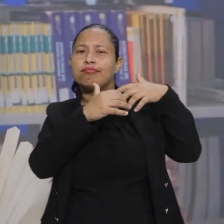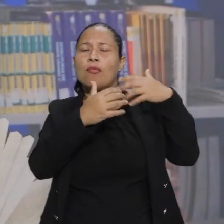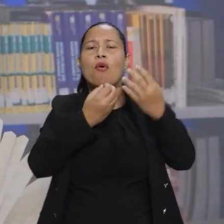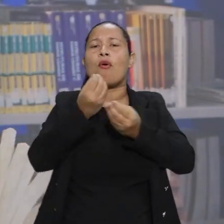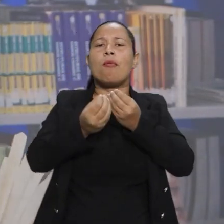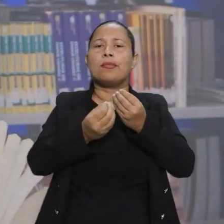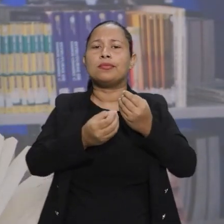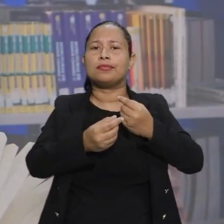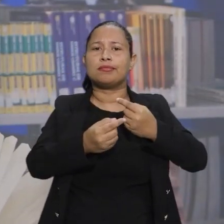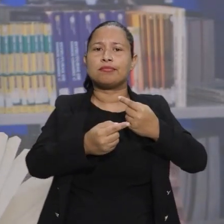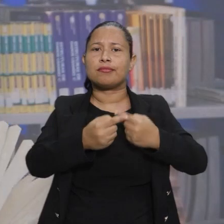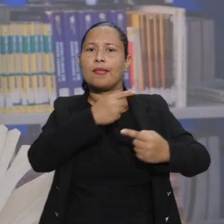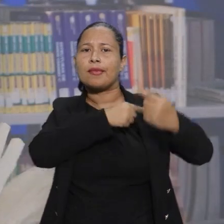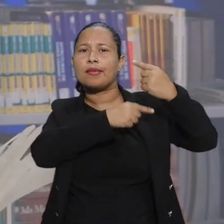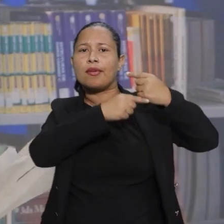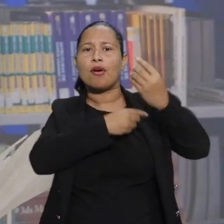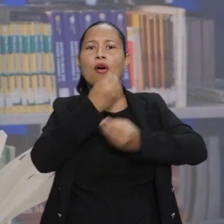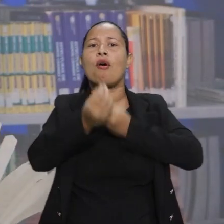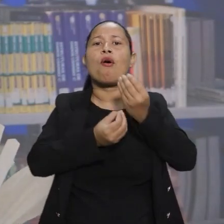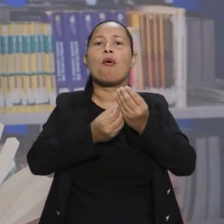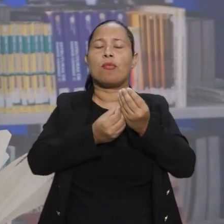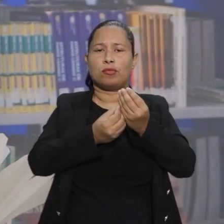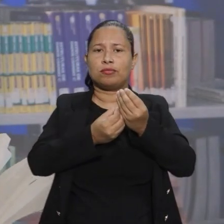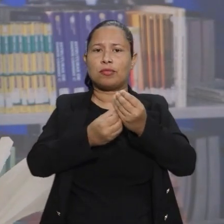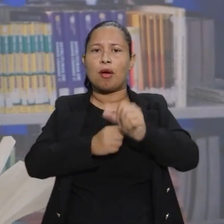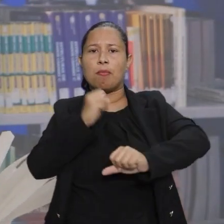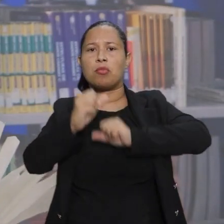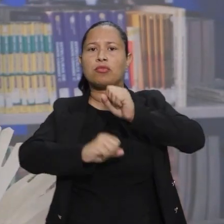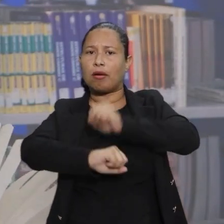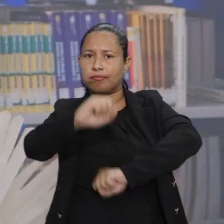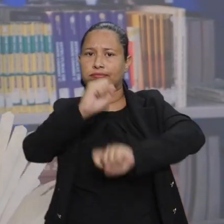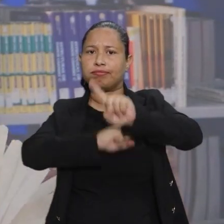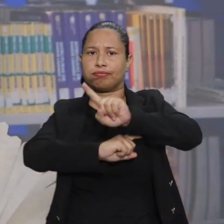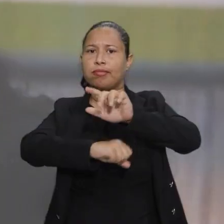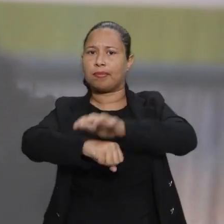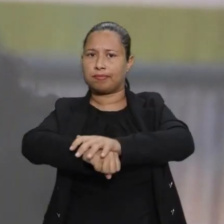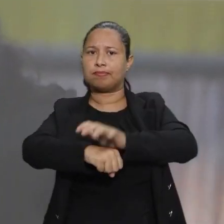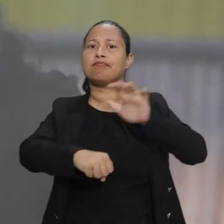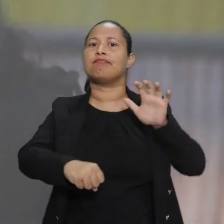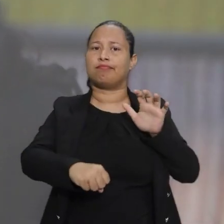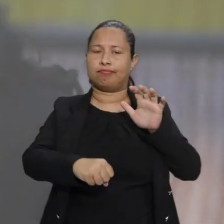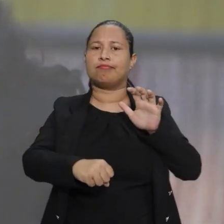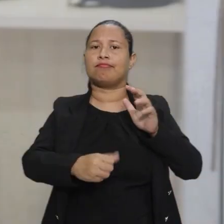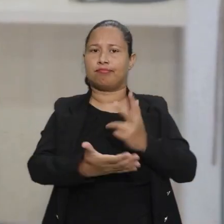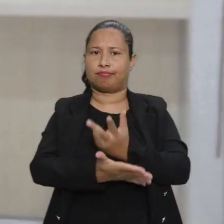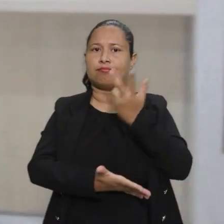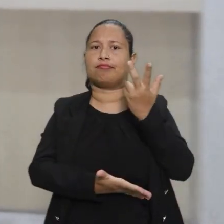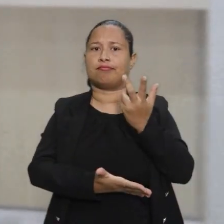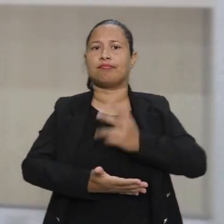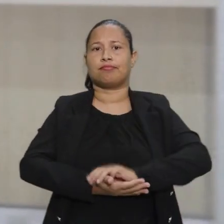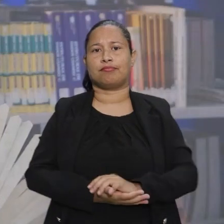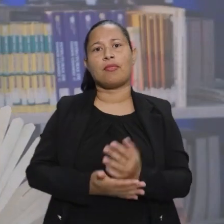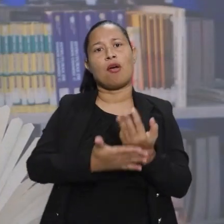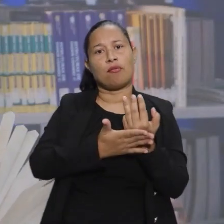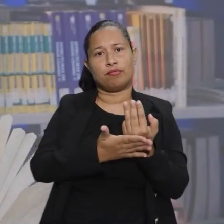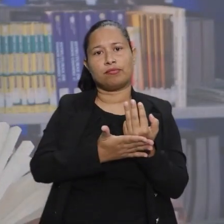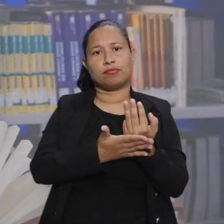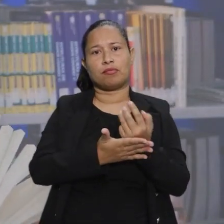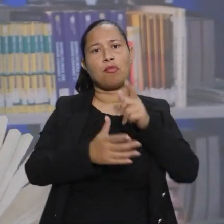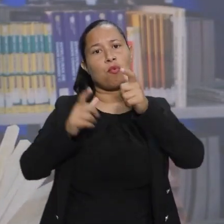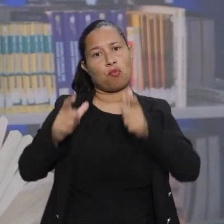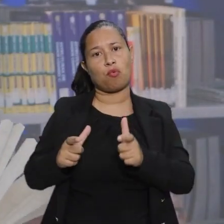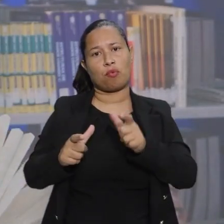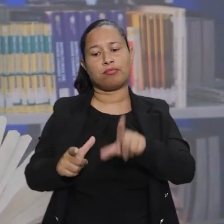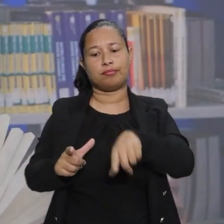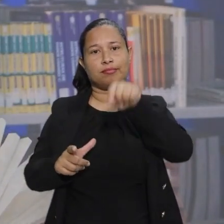sobre essas heranças e como romper com esses vestígios da colonização. A UFPE